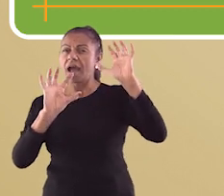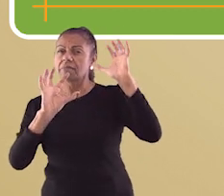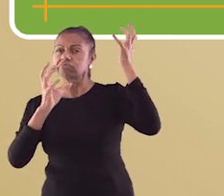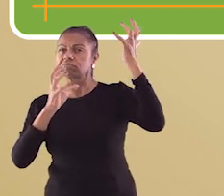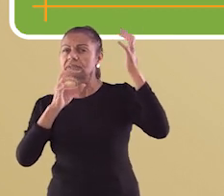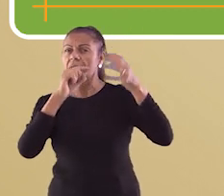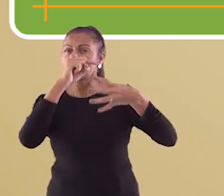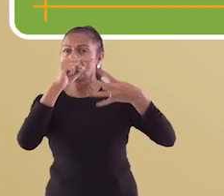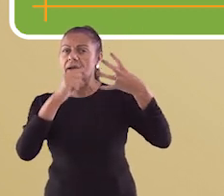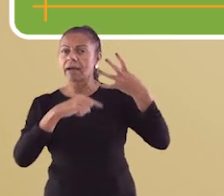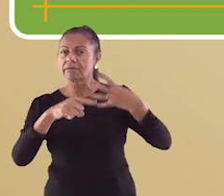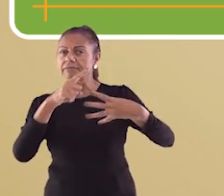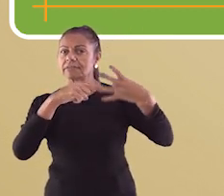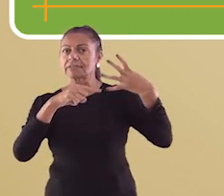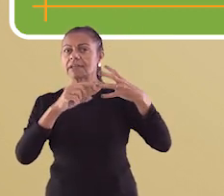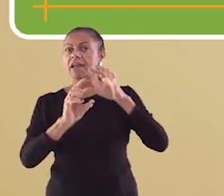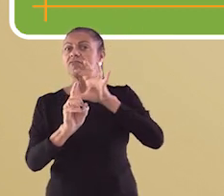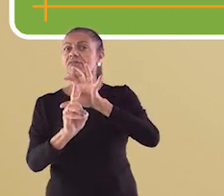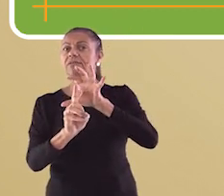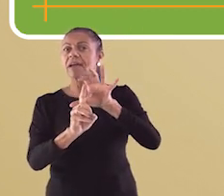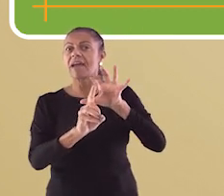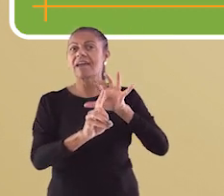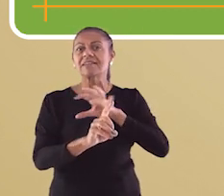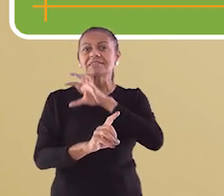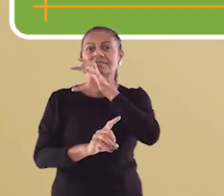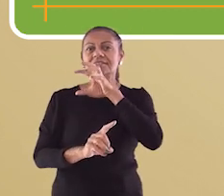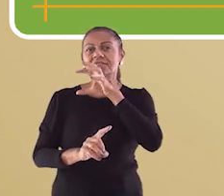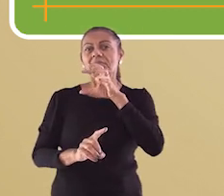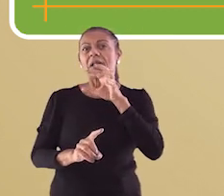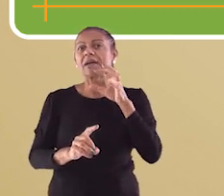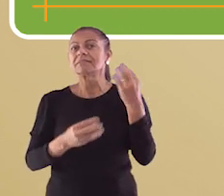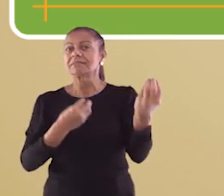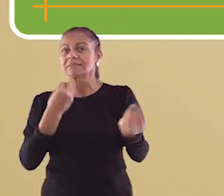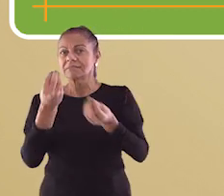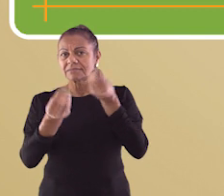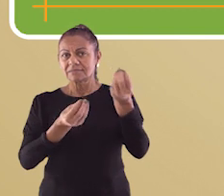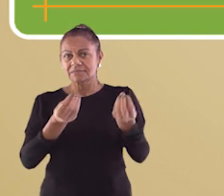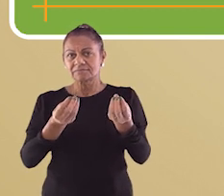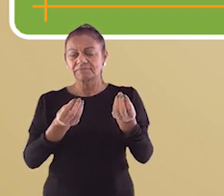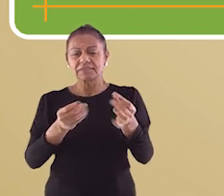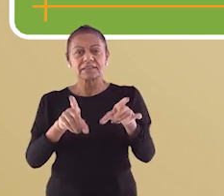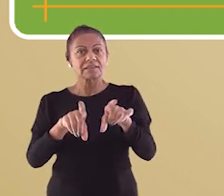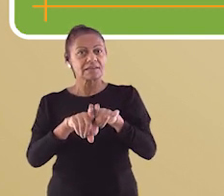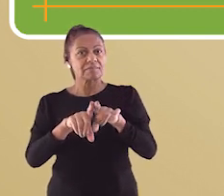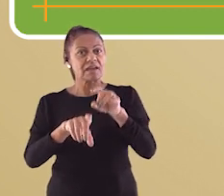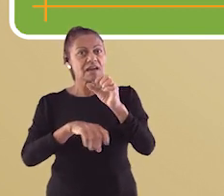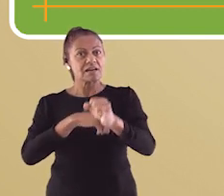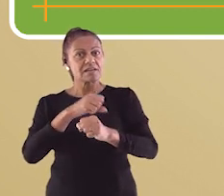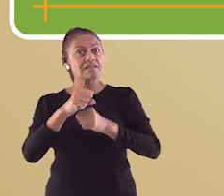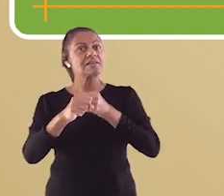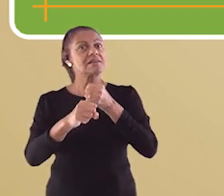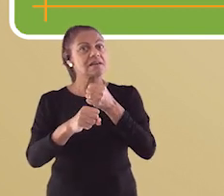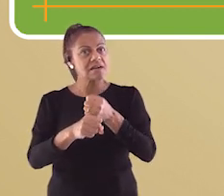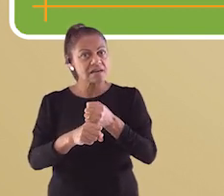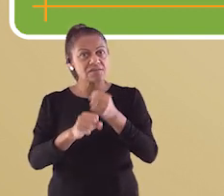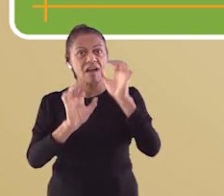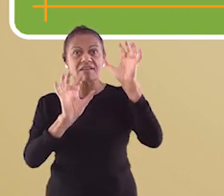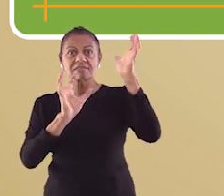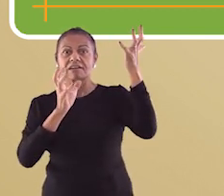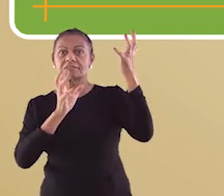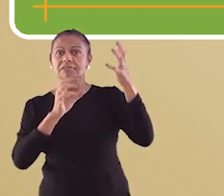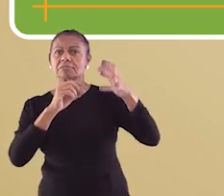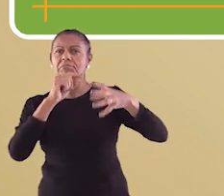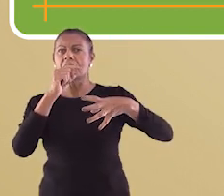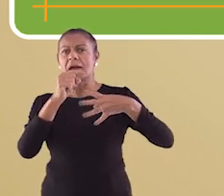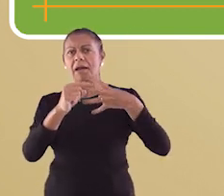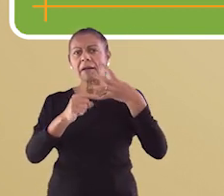sobre os animais. Além de tudo, conhecer as estações do ano e suas características, além de